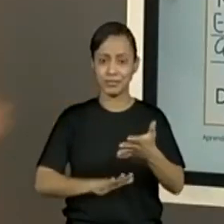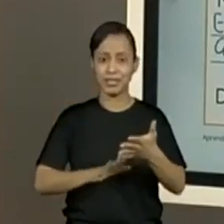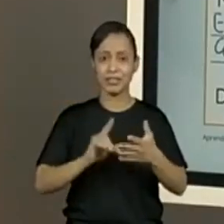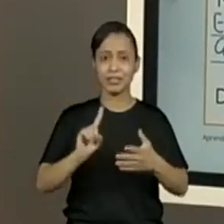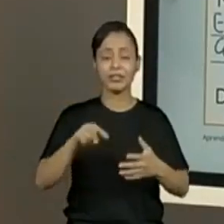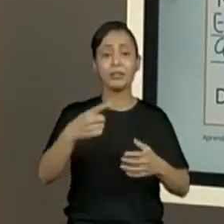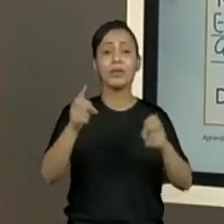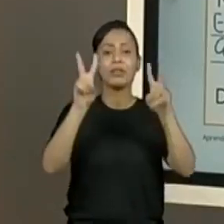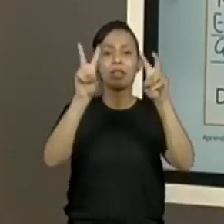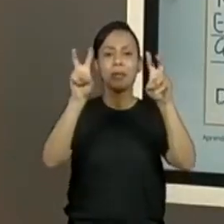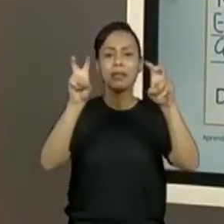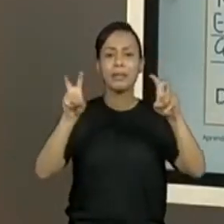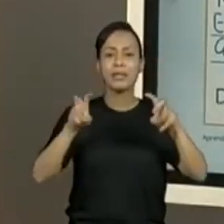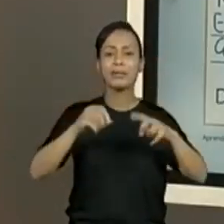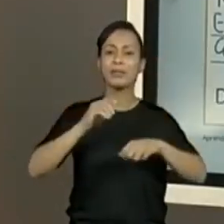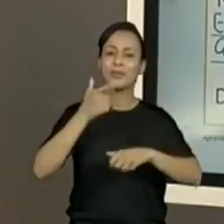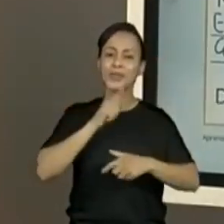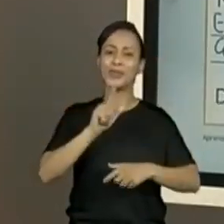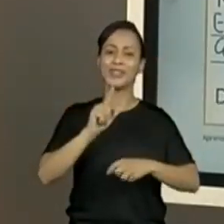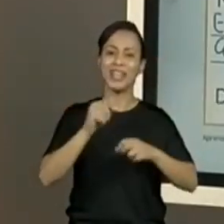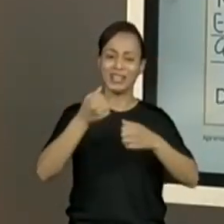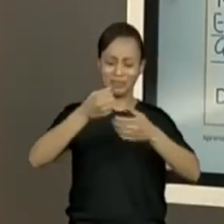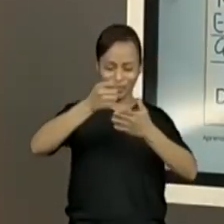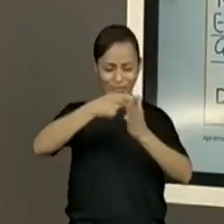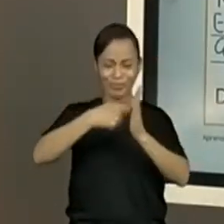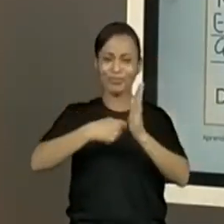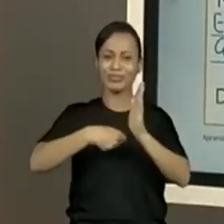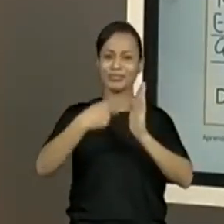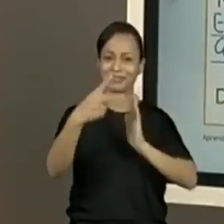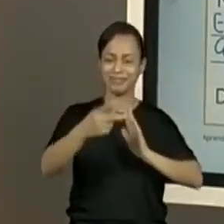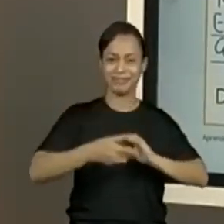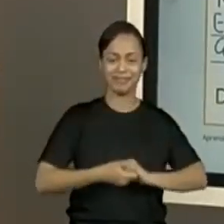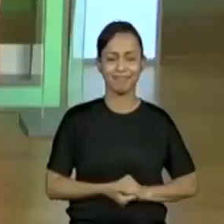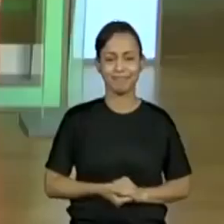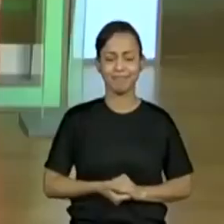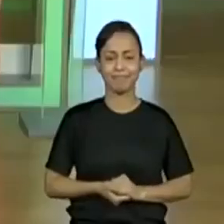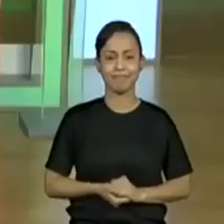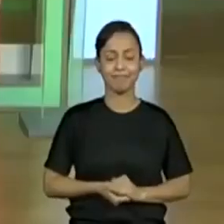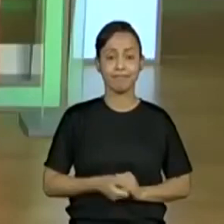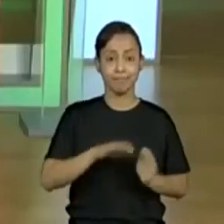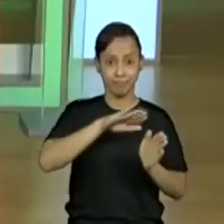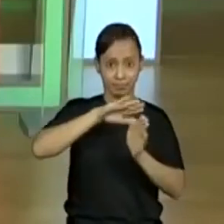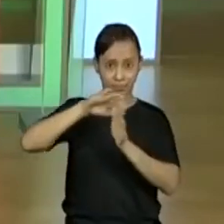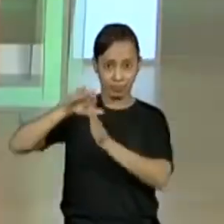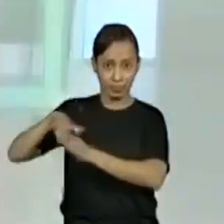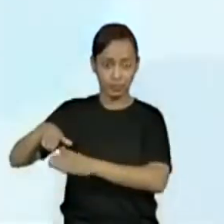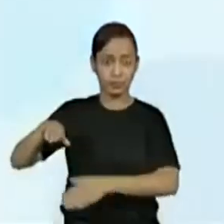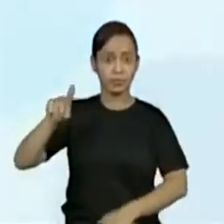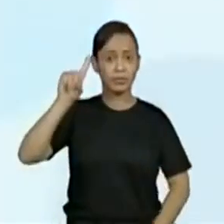aprofundamento. Sim. E qual era a data mesmo? Que eu comentei tanto que era. O ano a gente sabe que era...